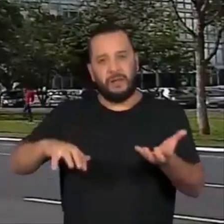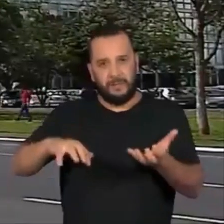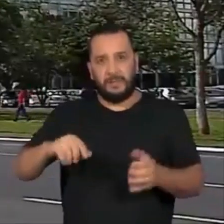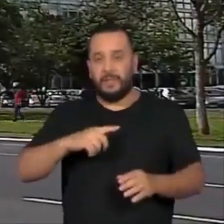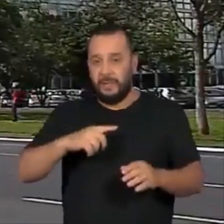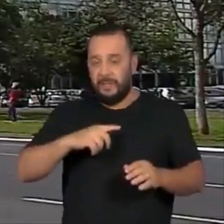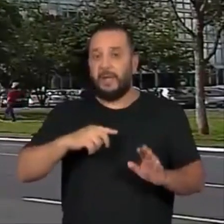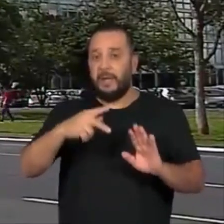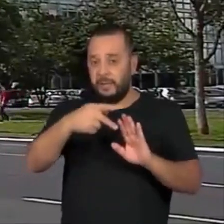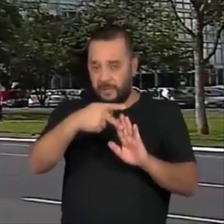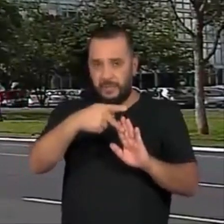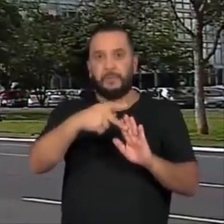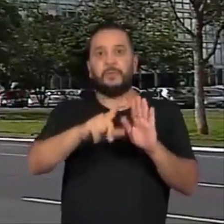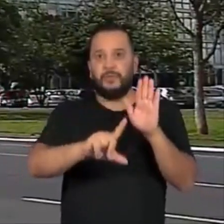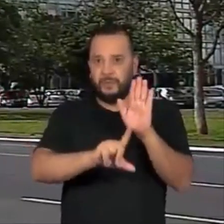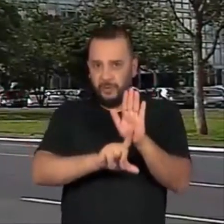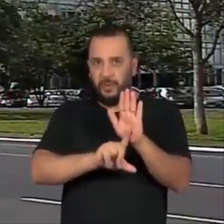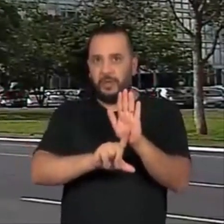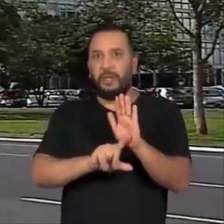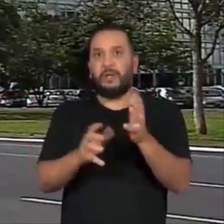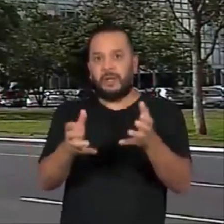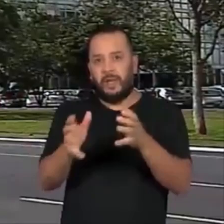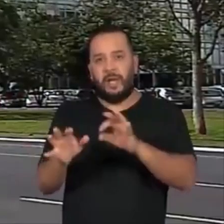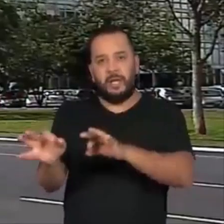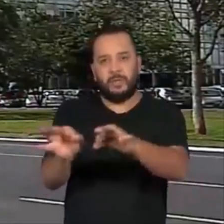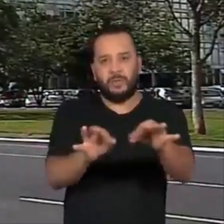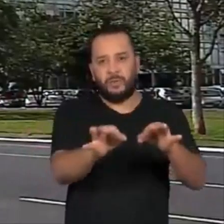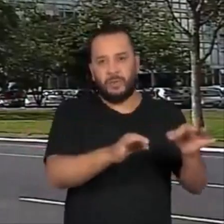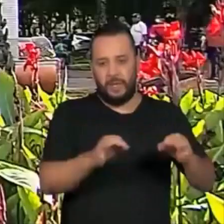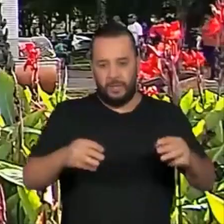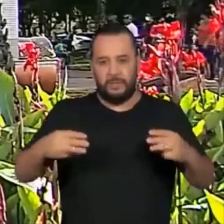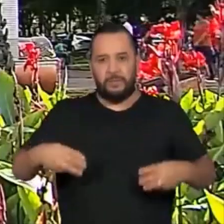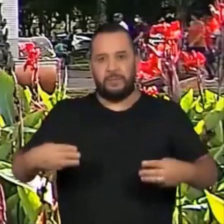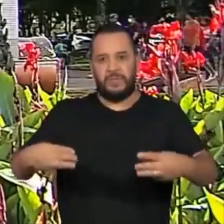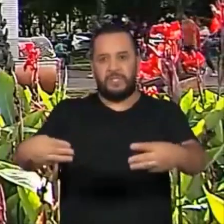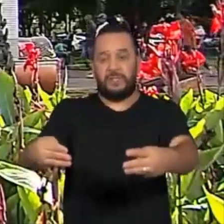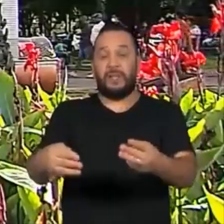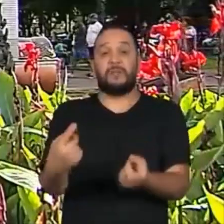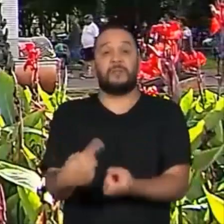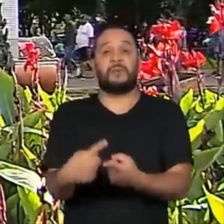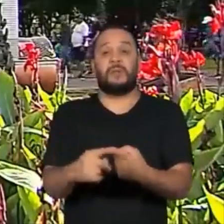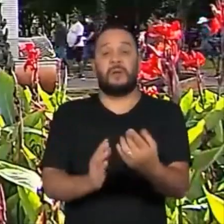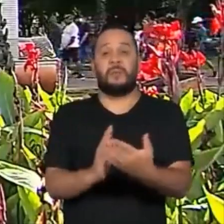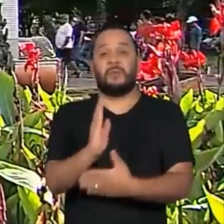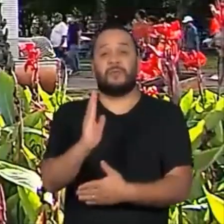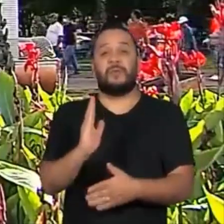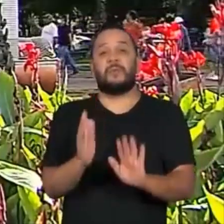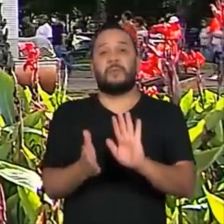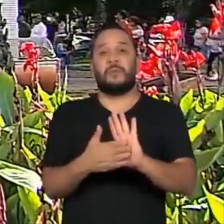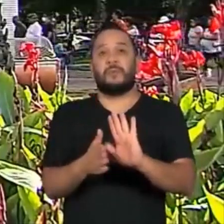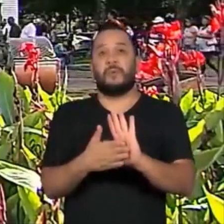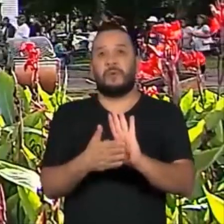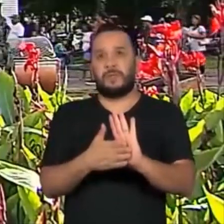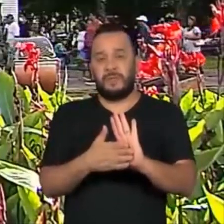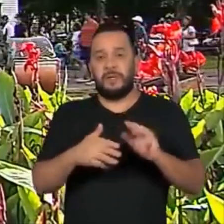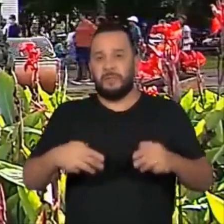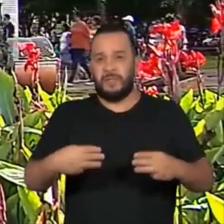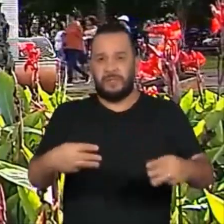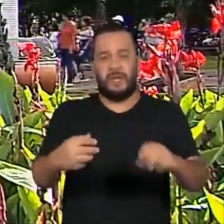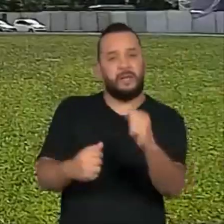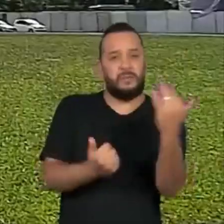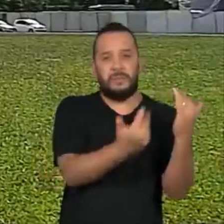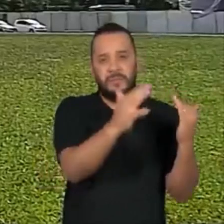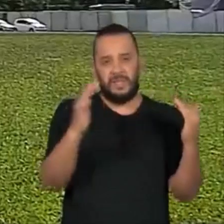reestruturação da esplanada dos ministérios, aprovou proposta que retira parte das atribuições do Ministério do Meio